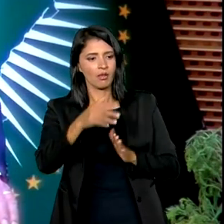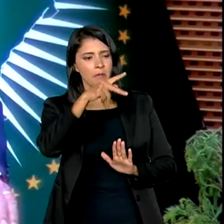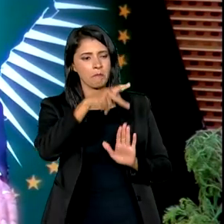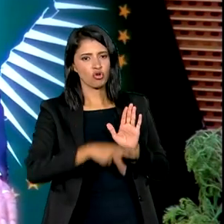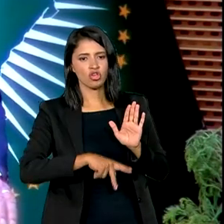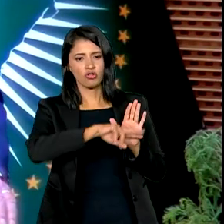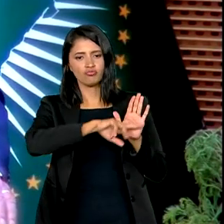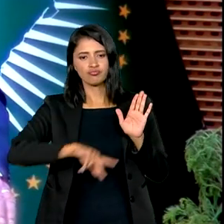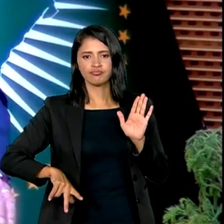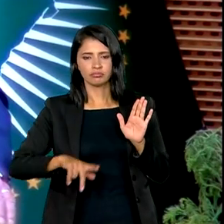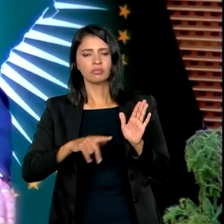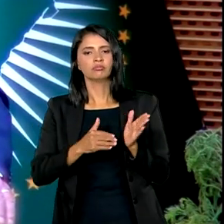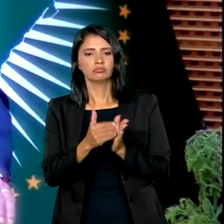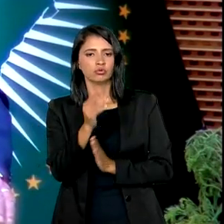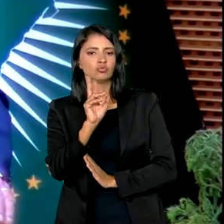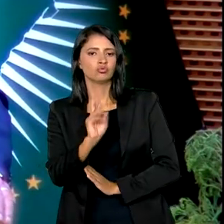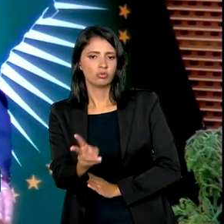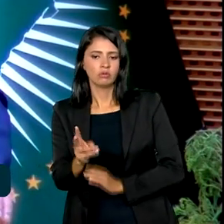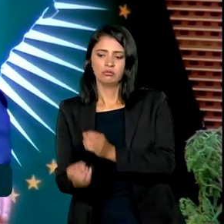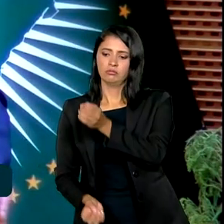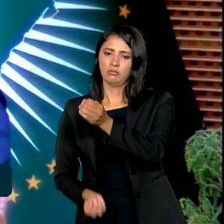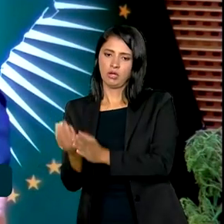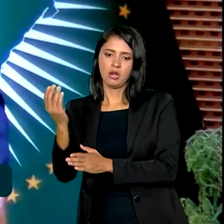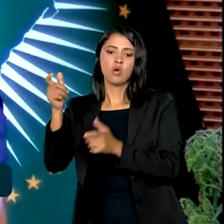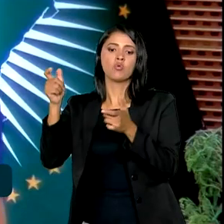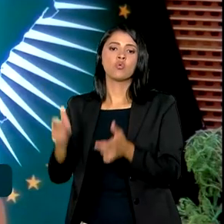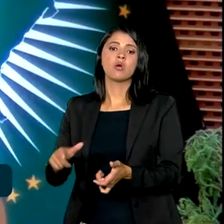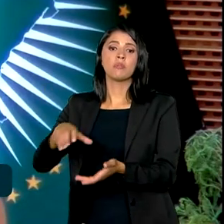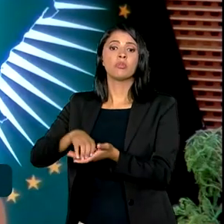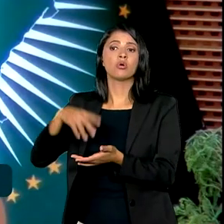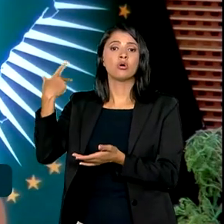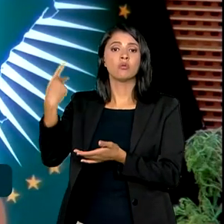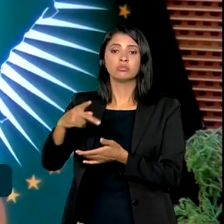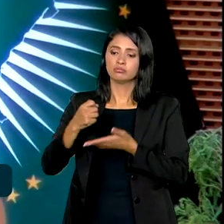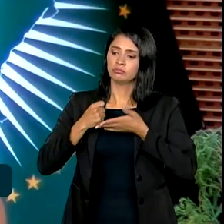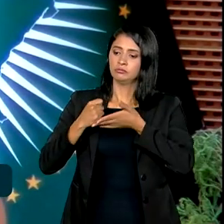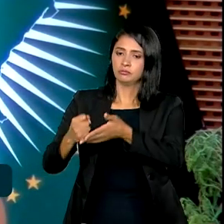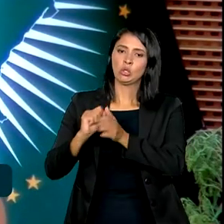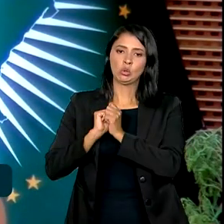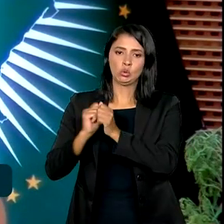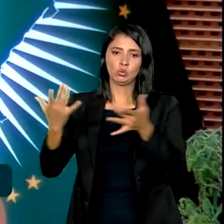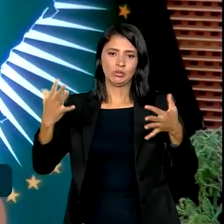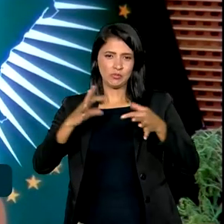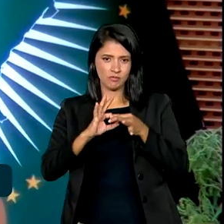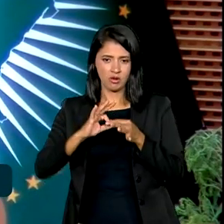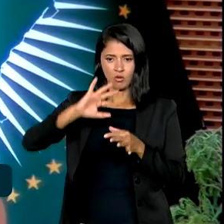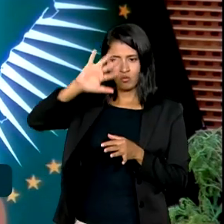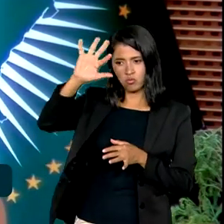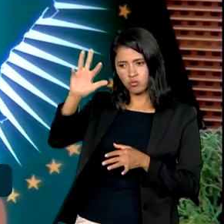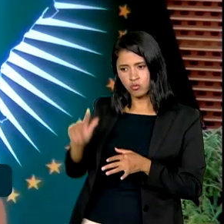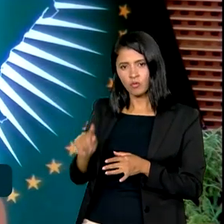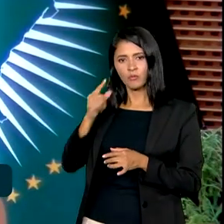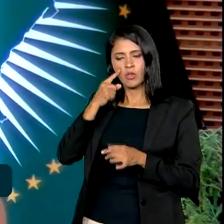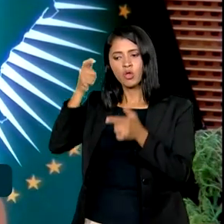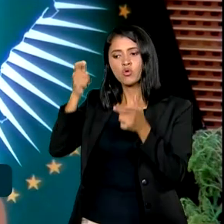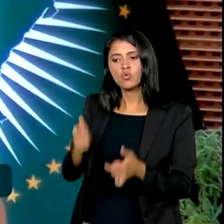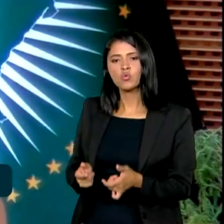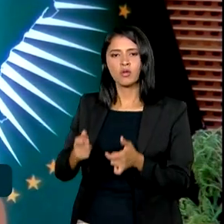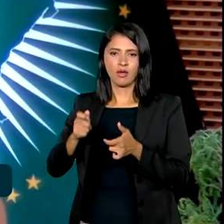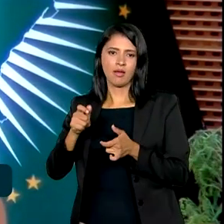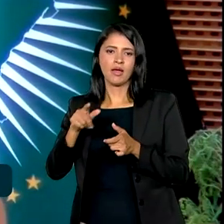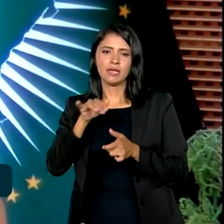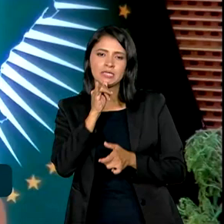vamos criar um posto avançado de cooperação junto à União Africana em setores como